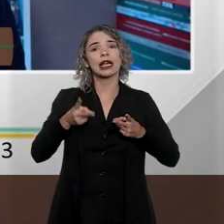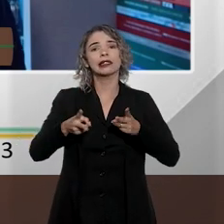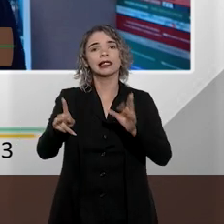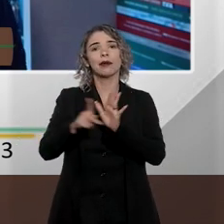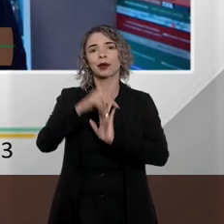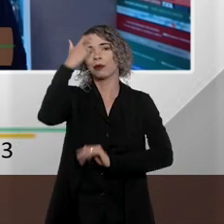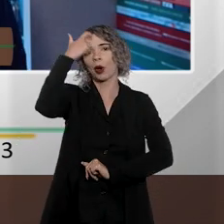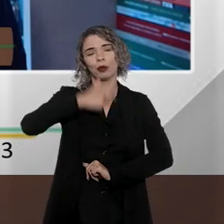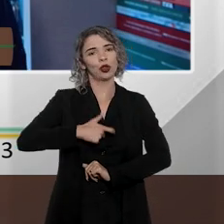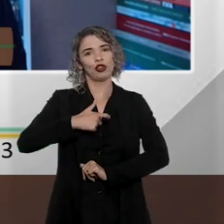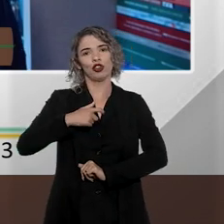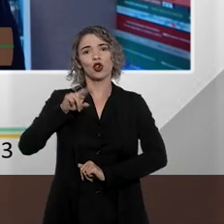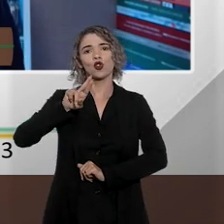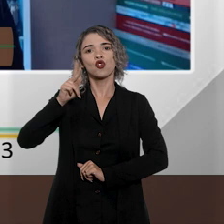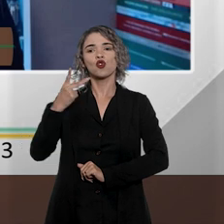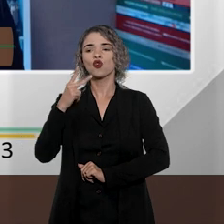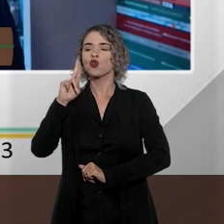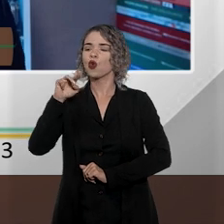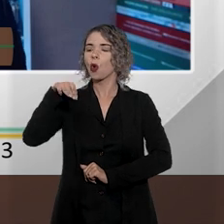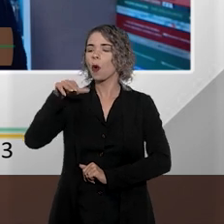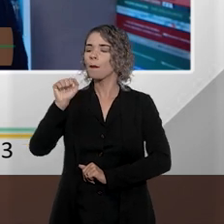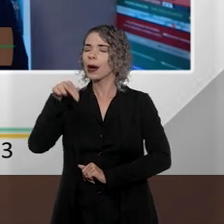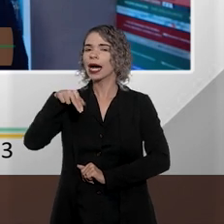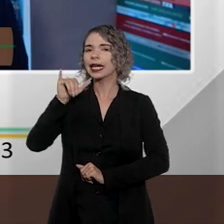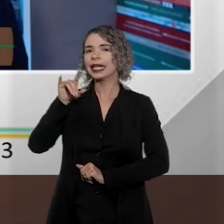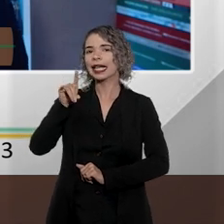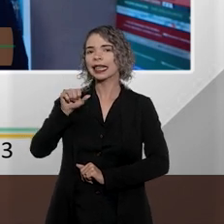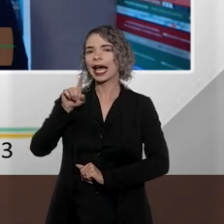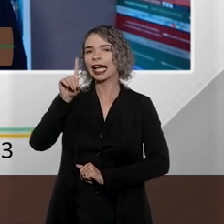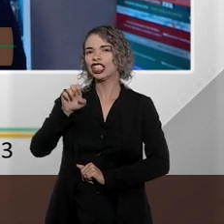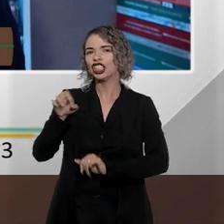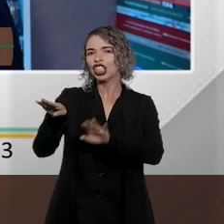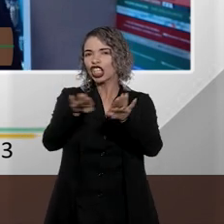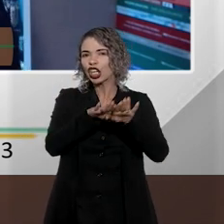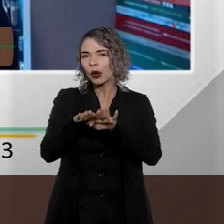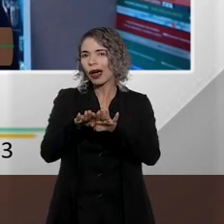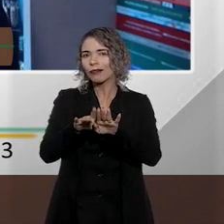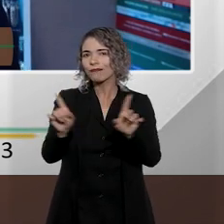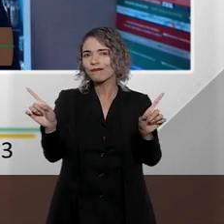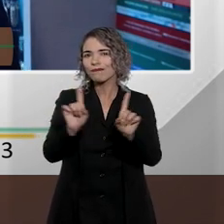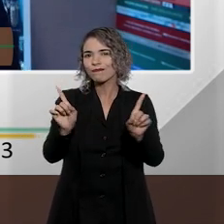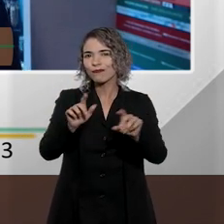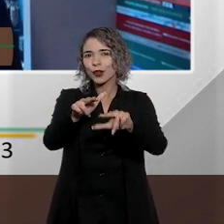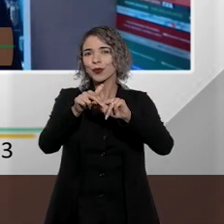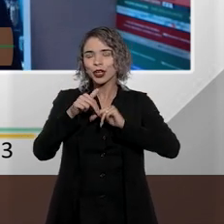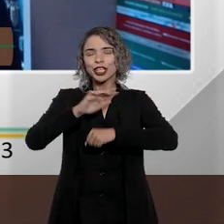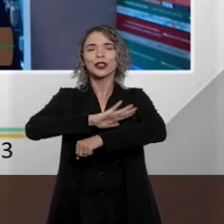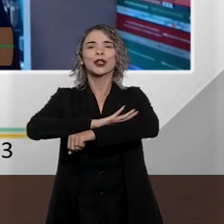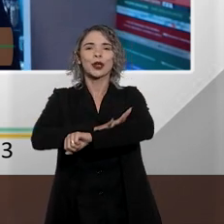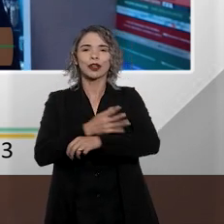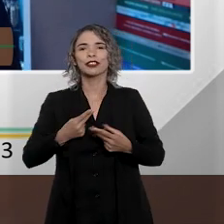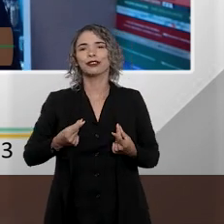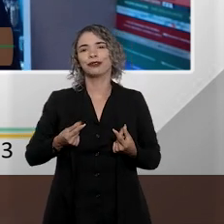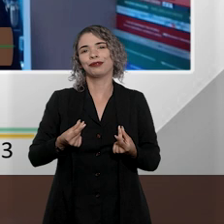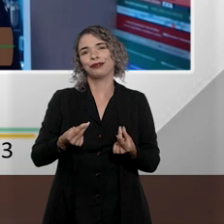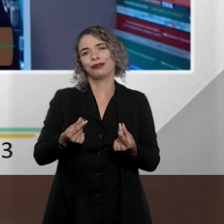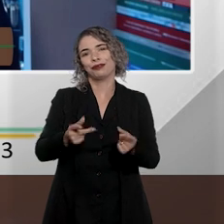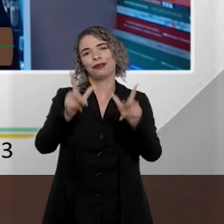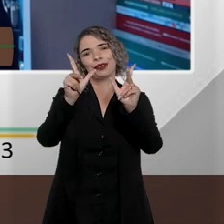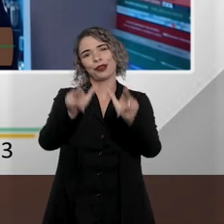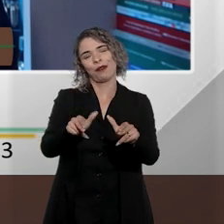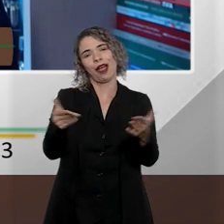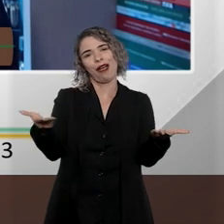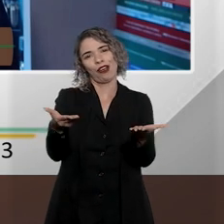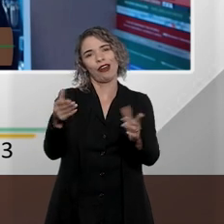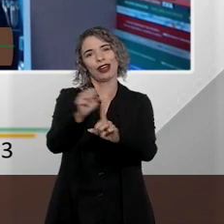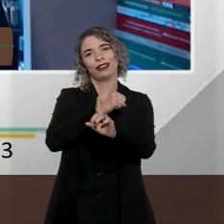do indivíduo. A humanidade não é dada a todos os indivíduos igualmente. E é justamente por isso que o racismo se perpetua da maneira como